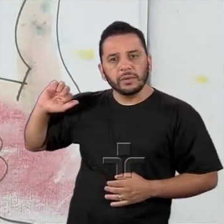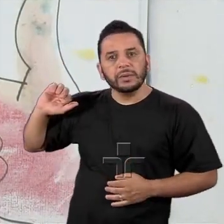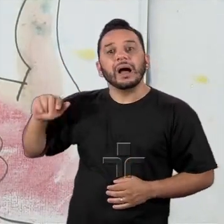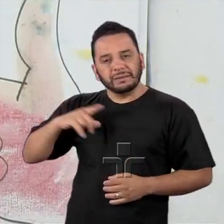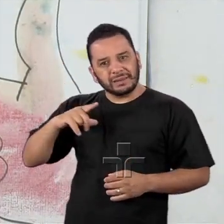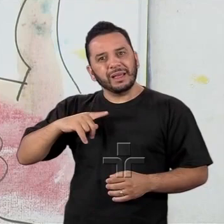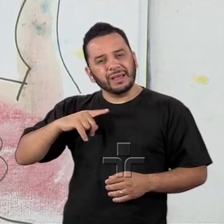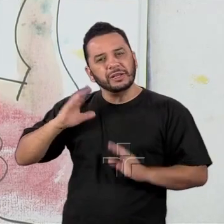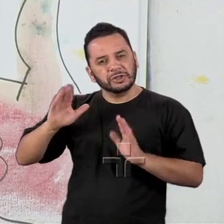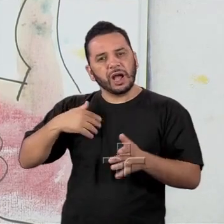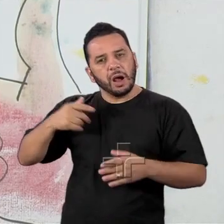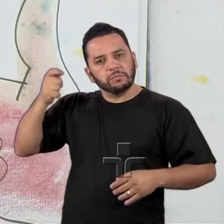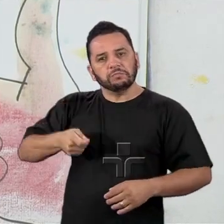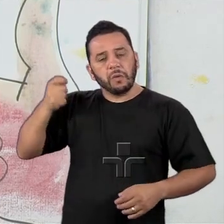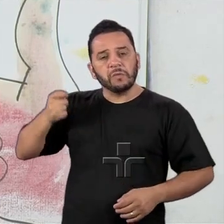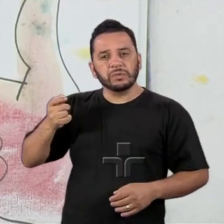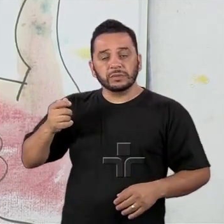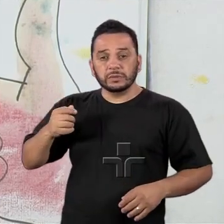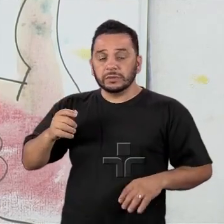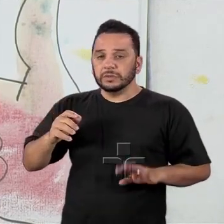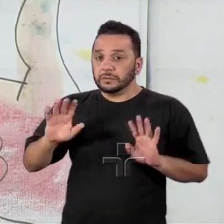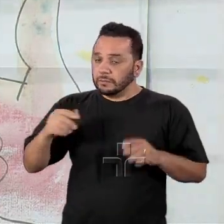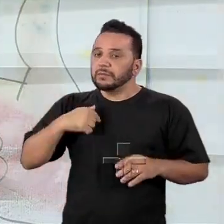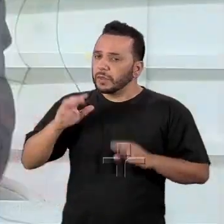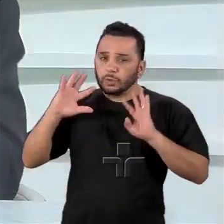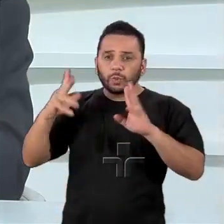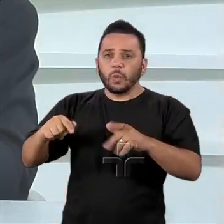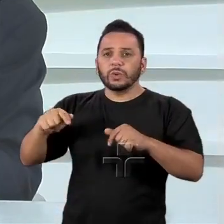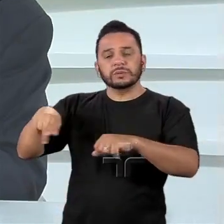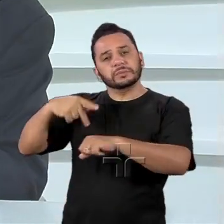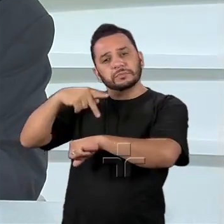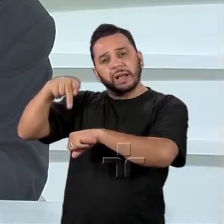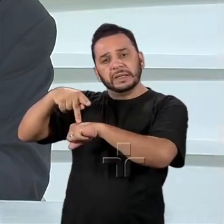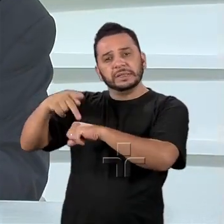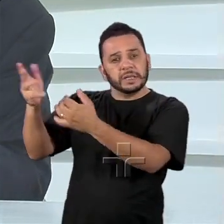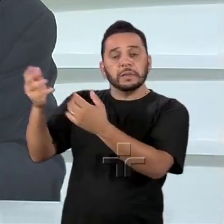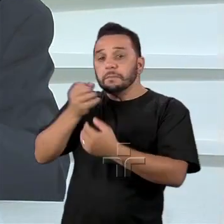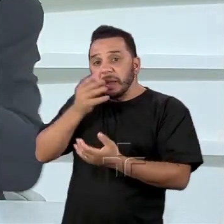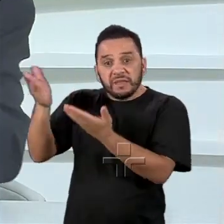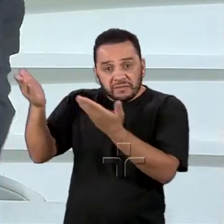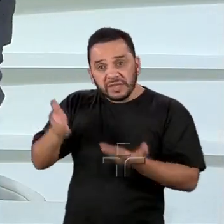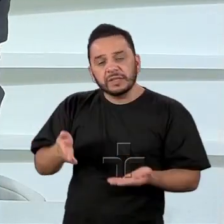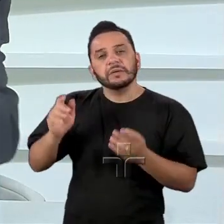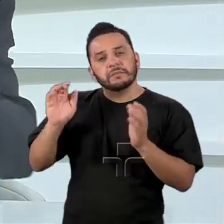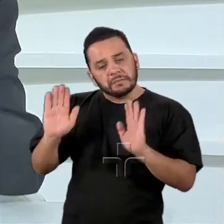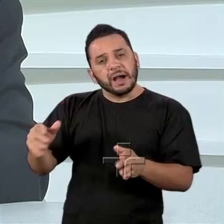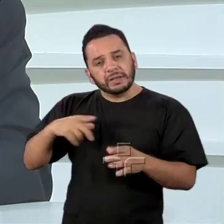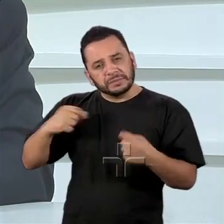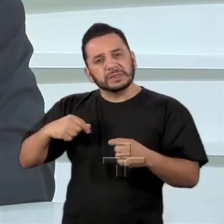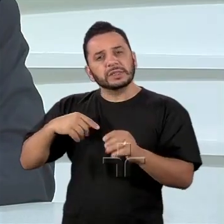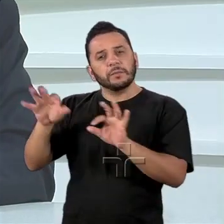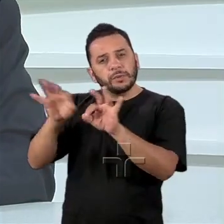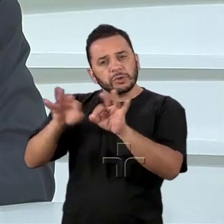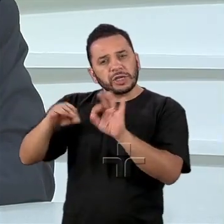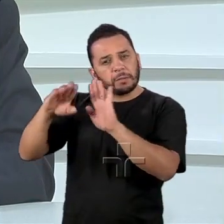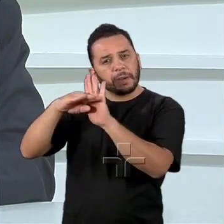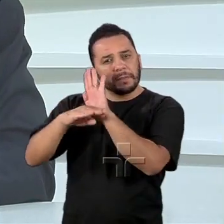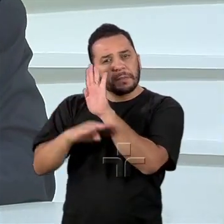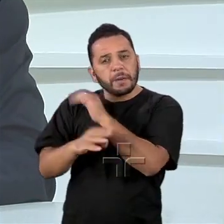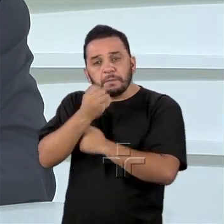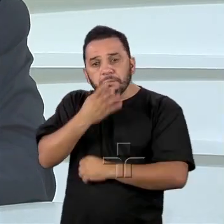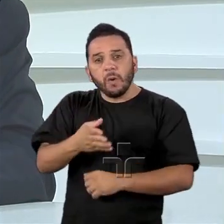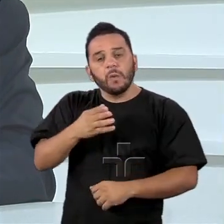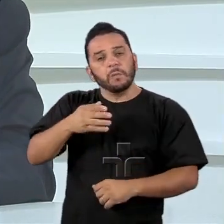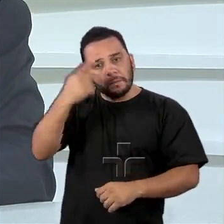então não é dizer que não são bem-vindos, são muito bem-vindos, desde que articulados com um projeto para o país, essa é a